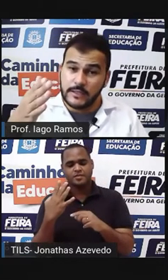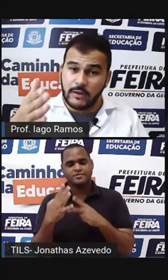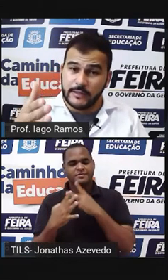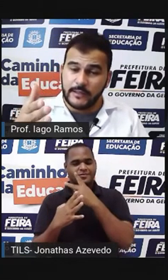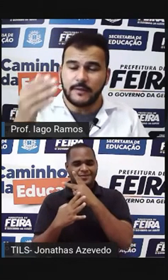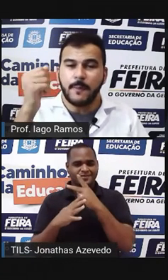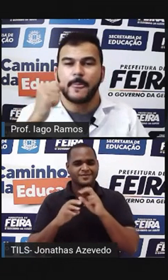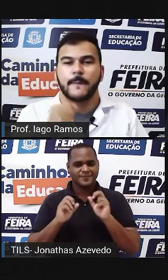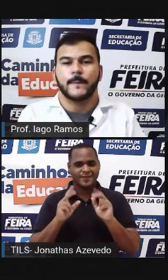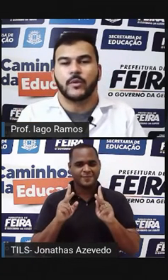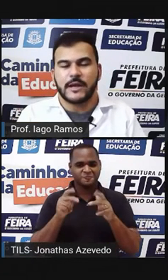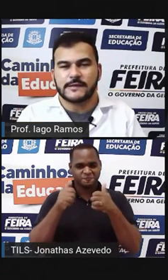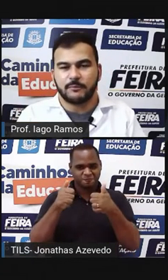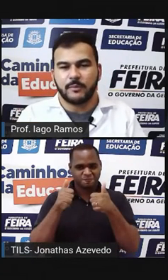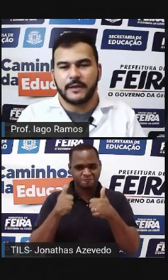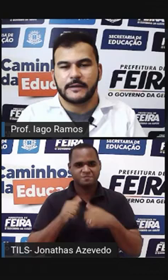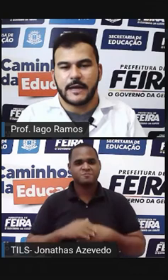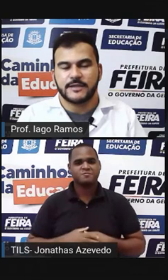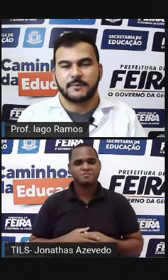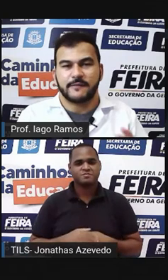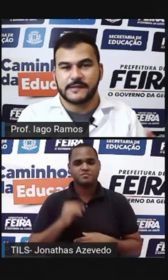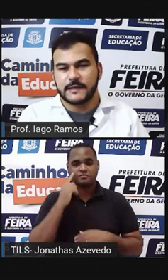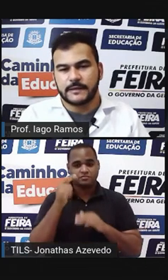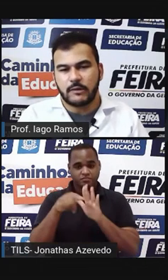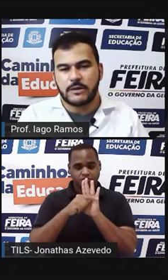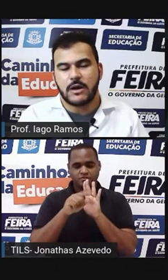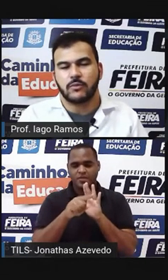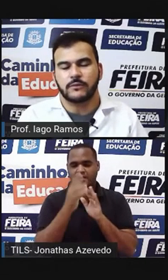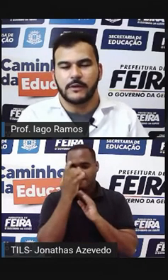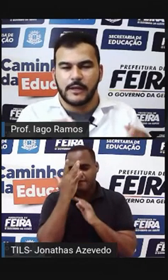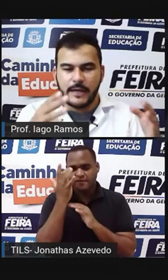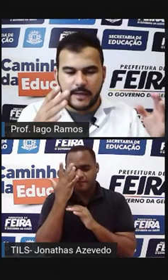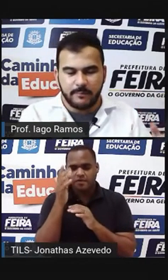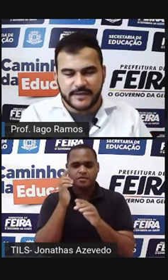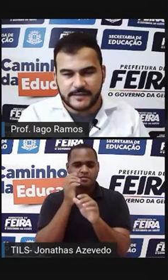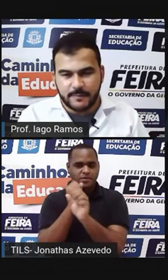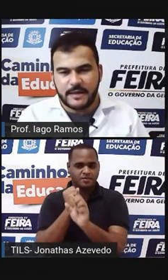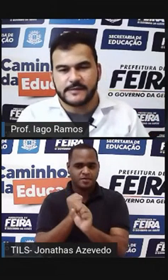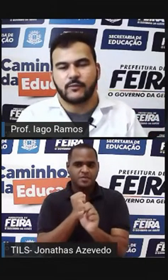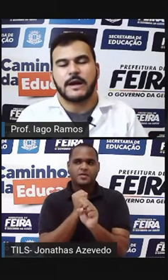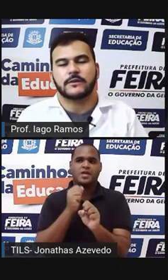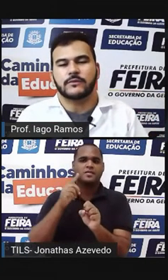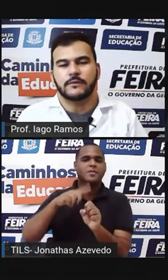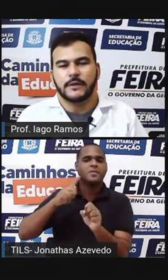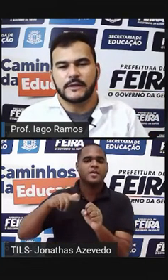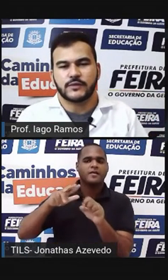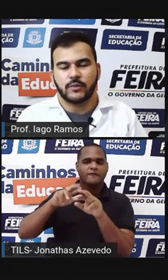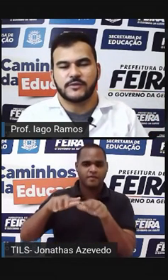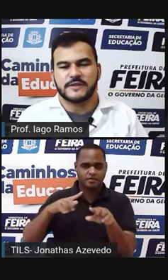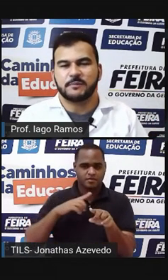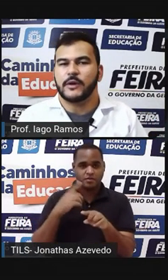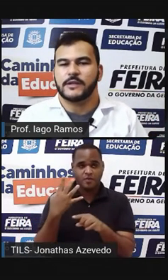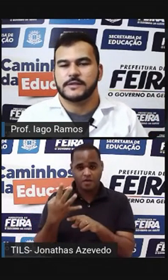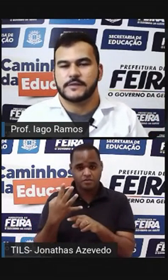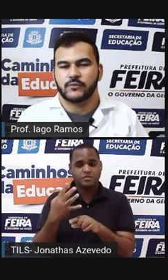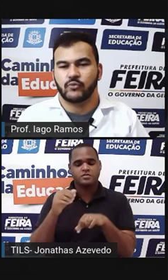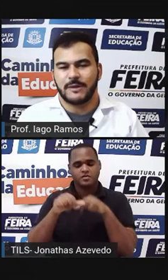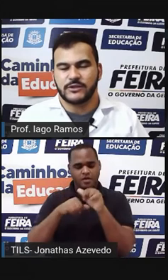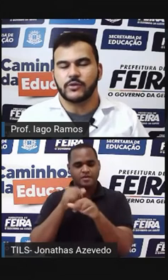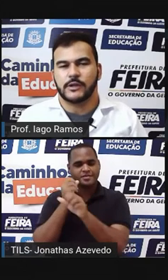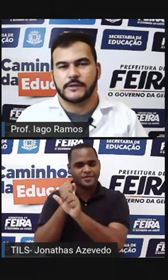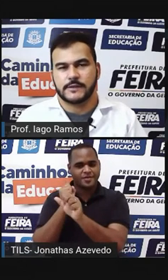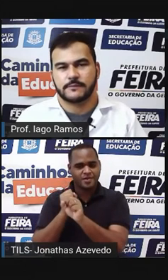Então ali Por essa propriedade Para facilitar o cálculo Repete essa base 4 E soma os expoentes